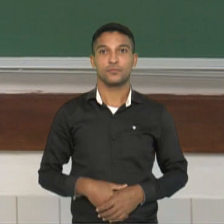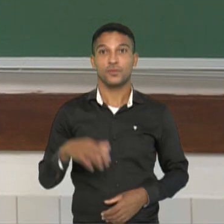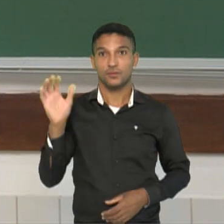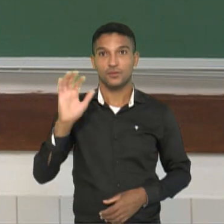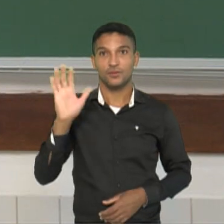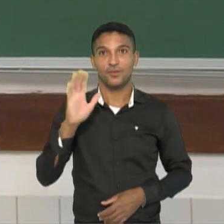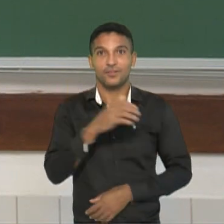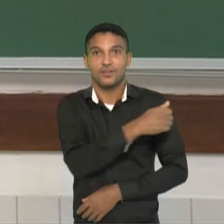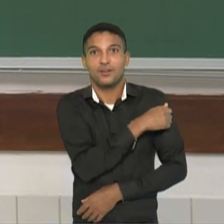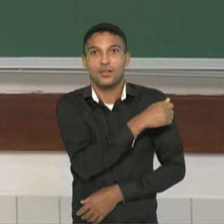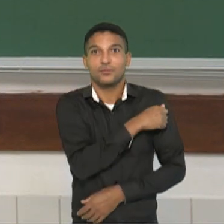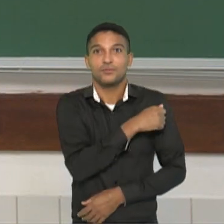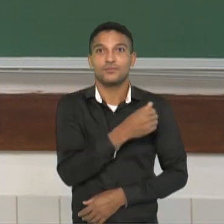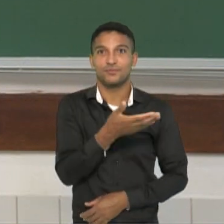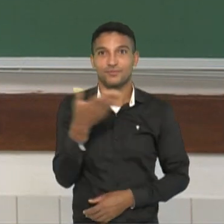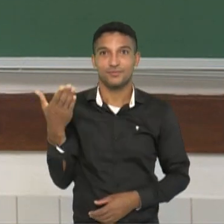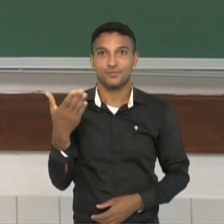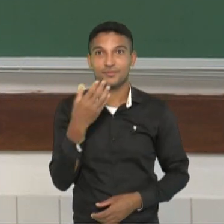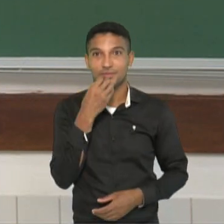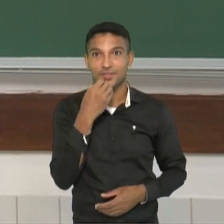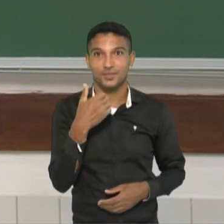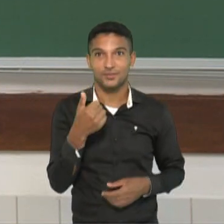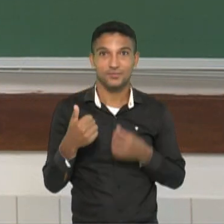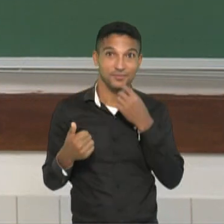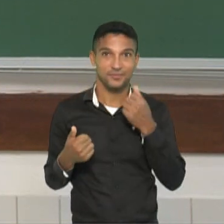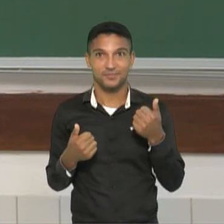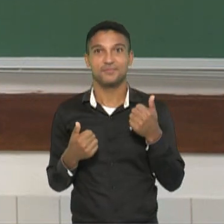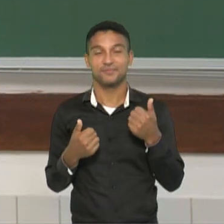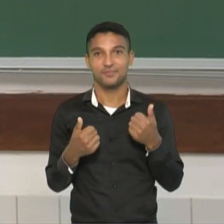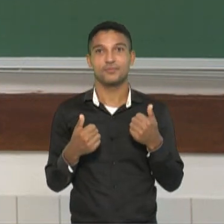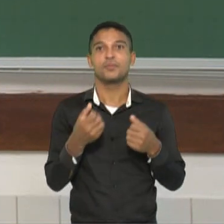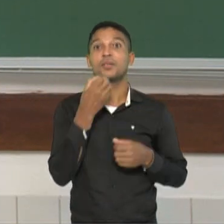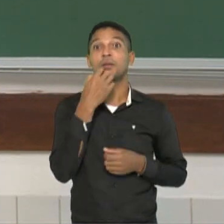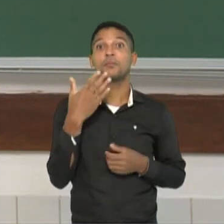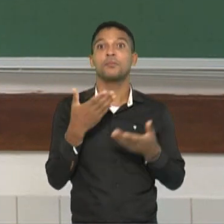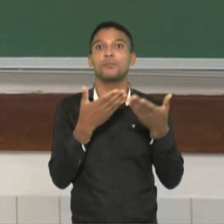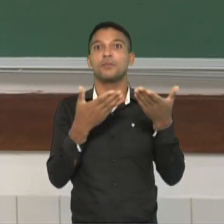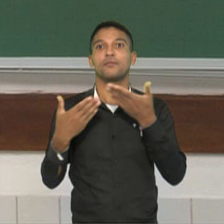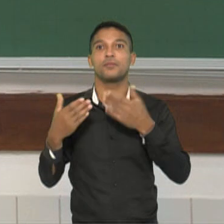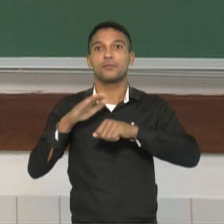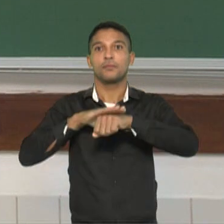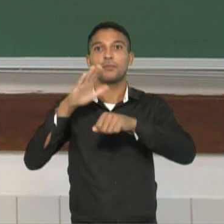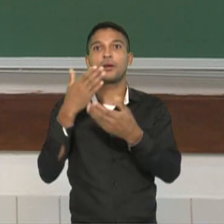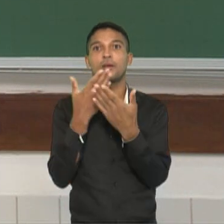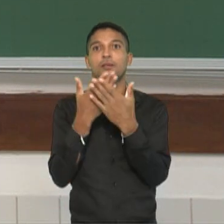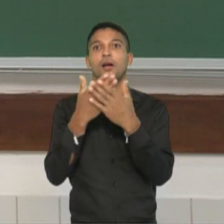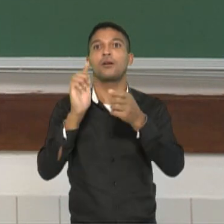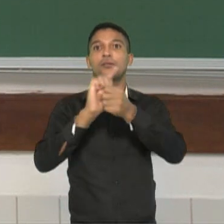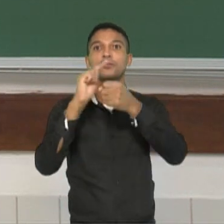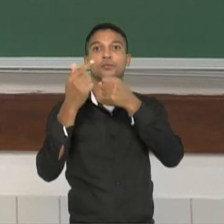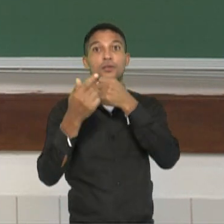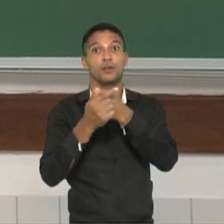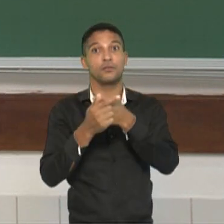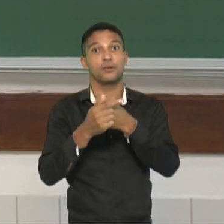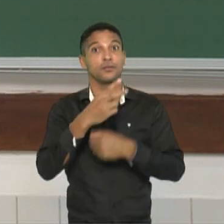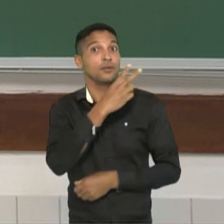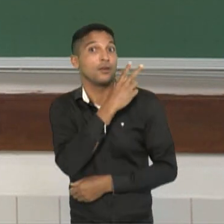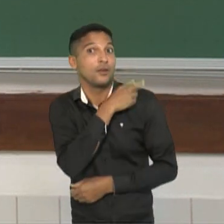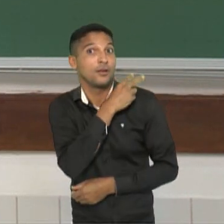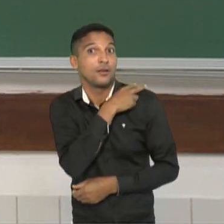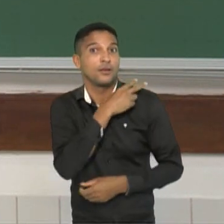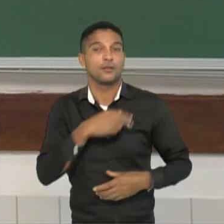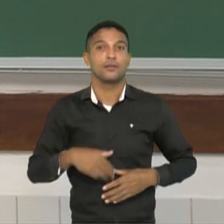Olá, pessoal! Tudo bem com vocês? Sejam bem-vindos a mais essa aula de Geografia para a segunda série.